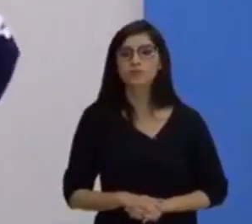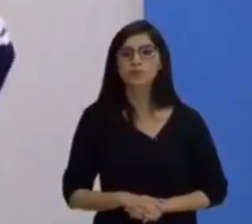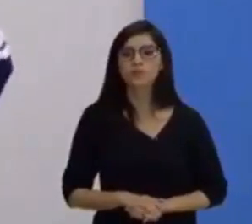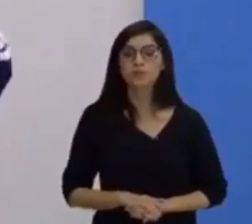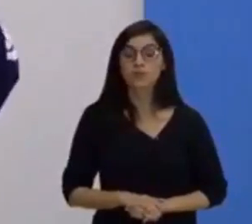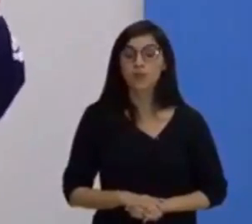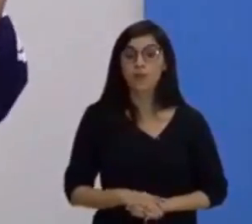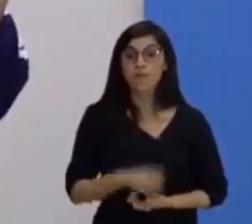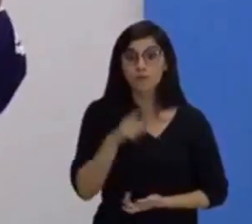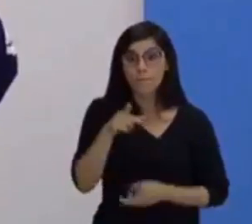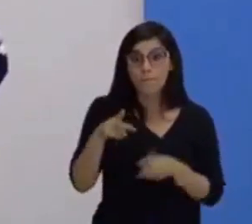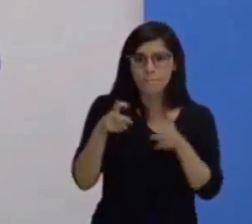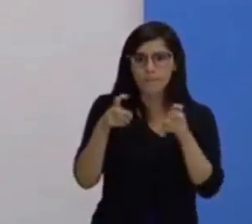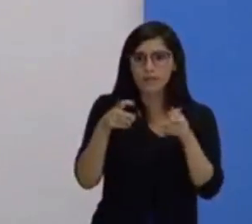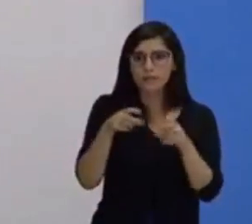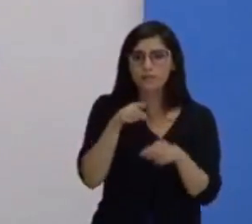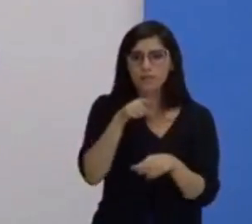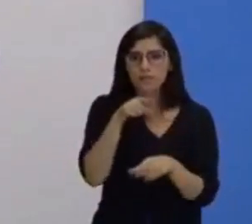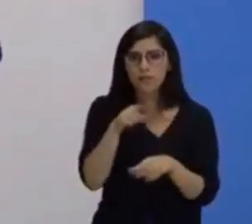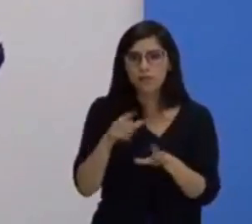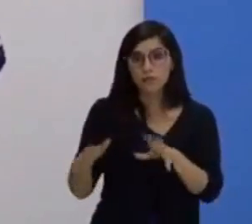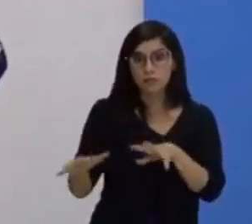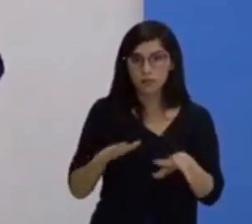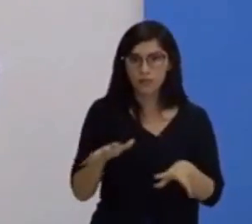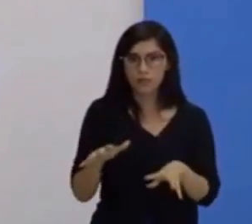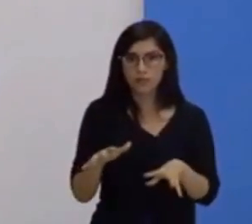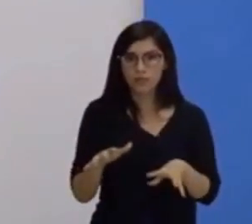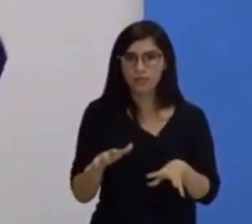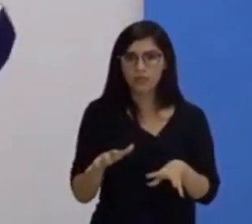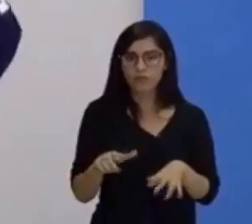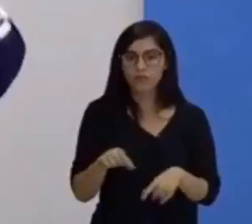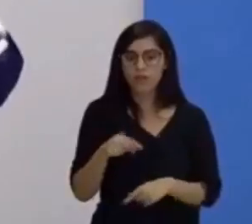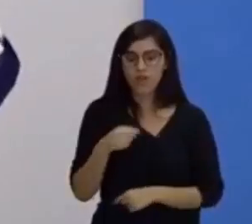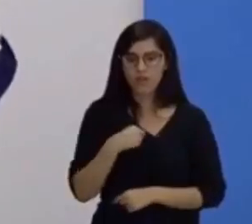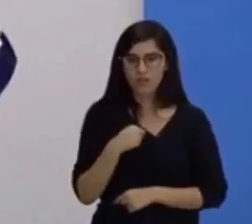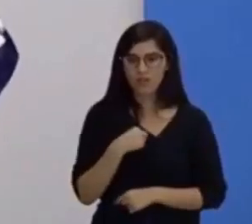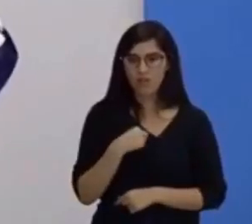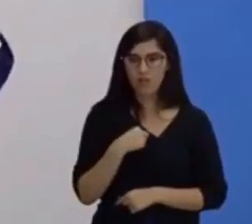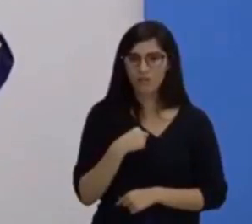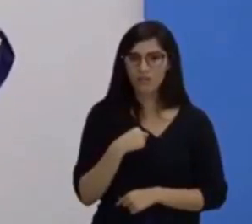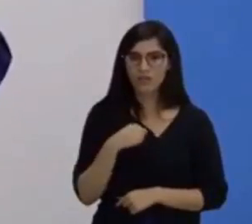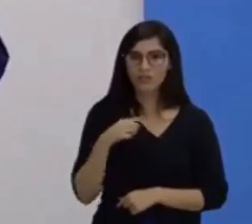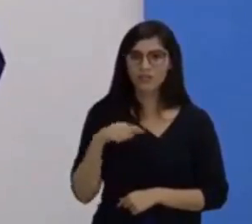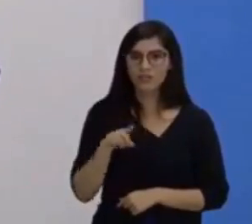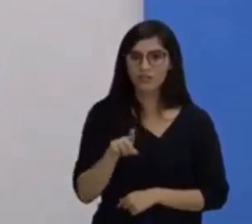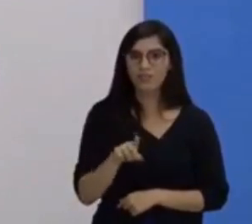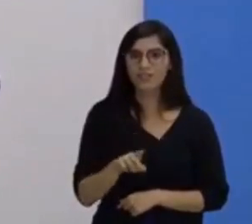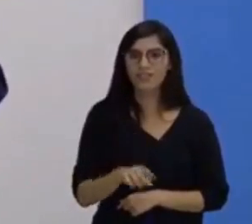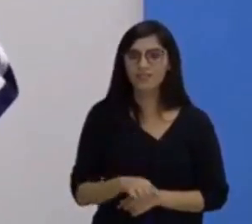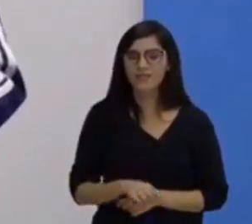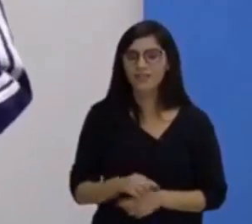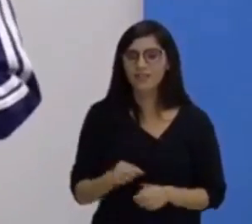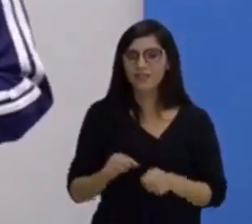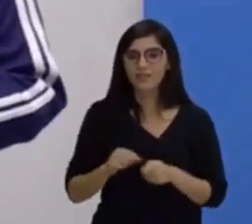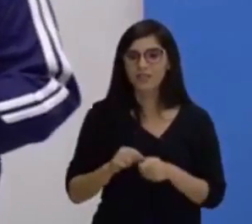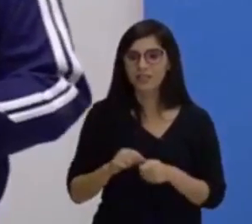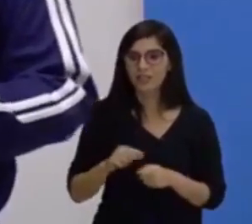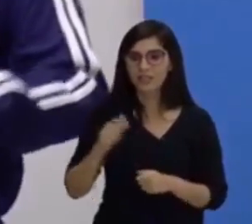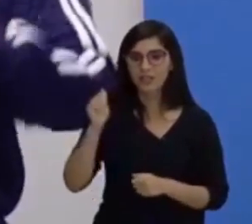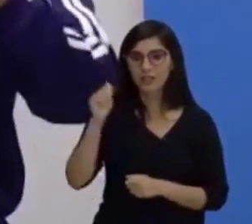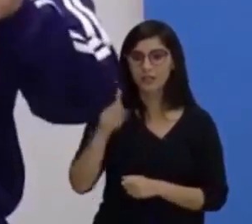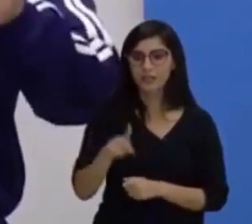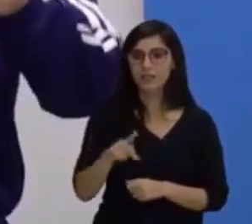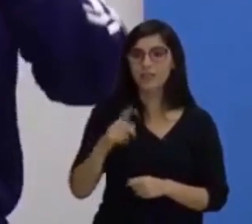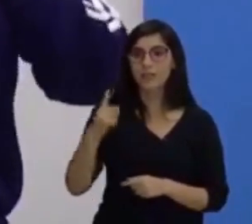Você se identificou com algum desses movimentos? Eu, se eu estivesse fazendo isso aqui agora, eu entrava de benefício no outro dia, né? Mas vamos lá?